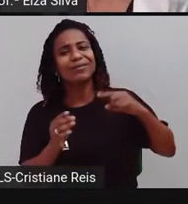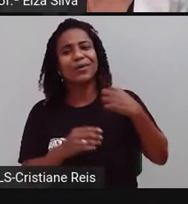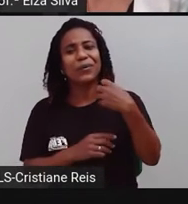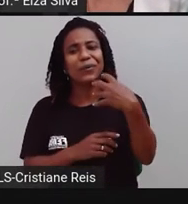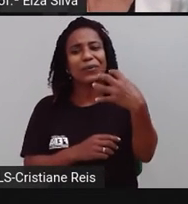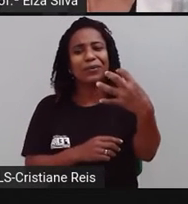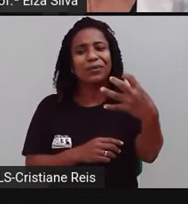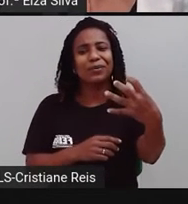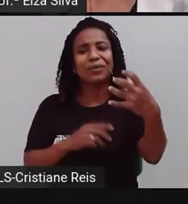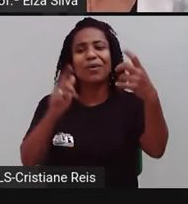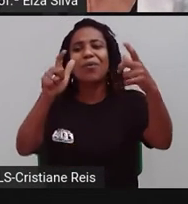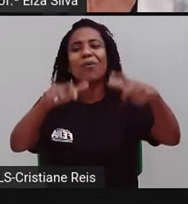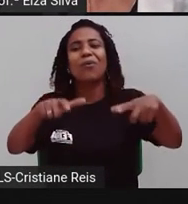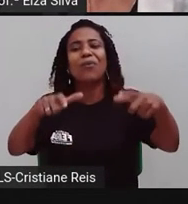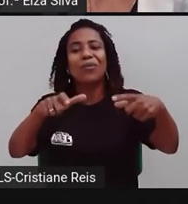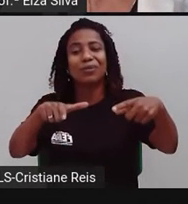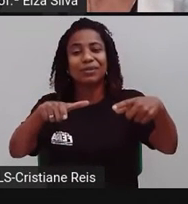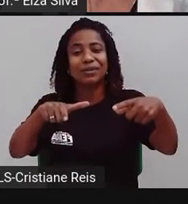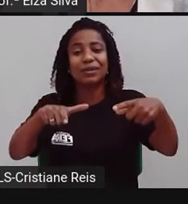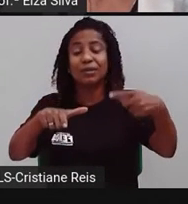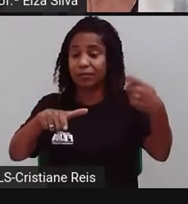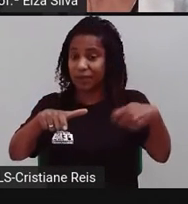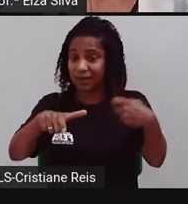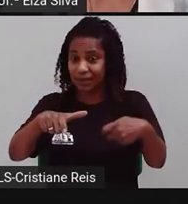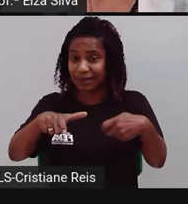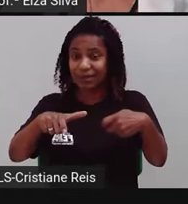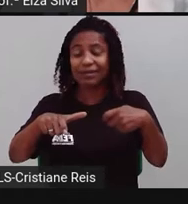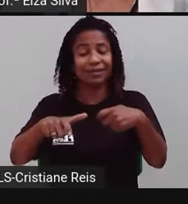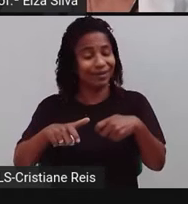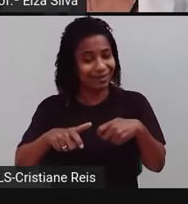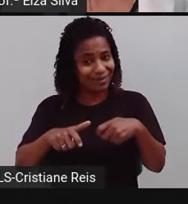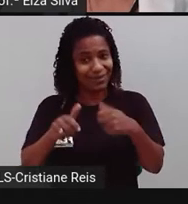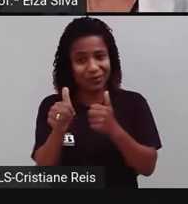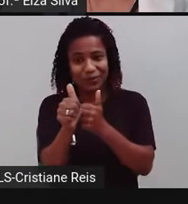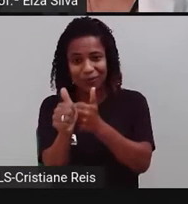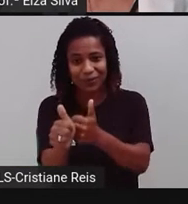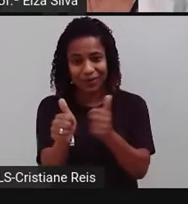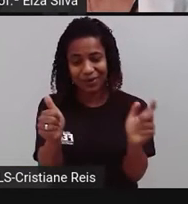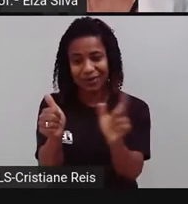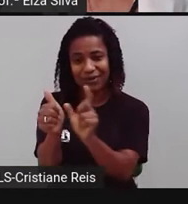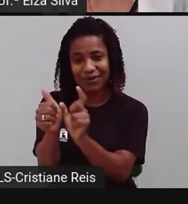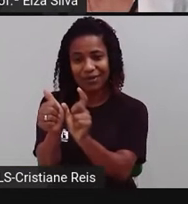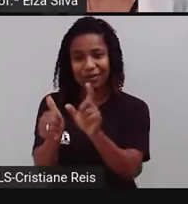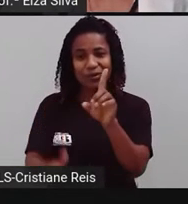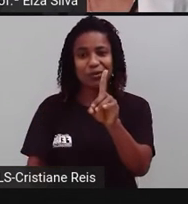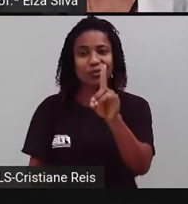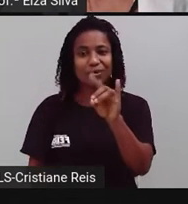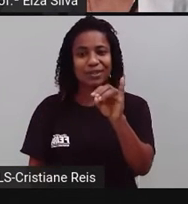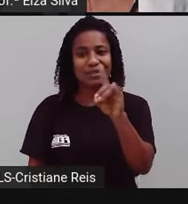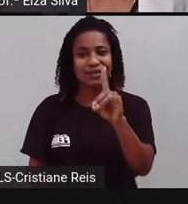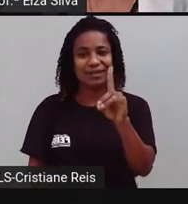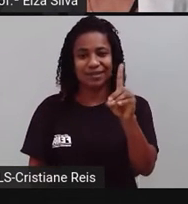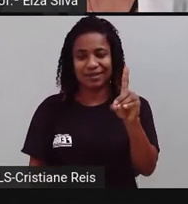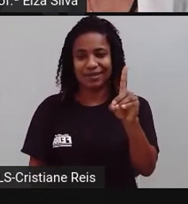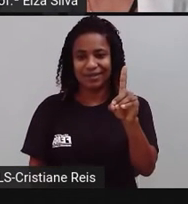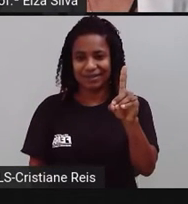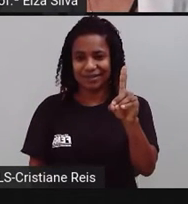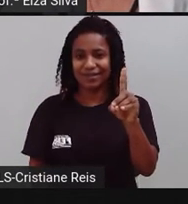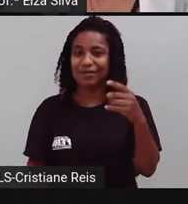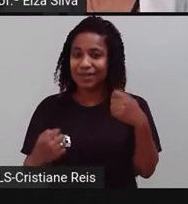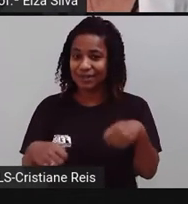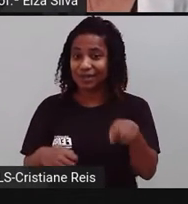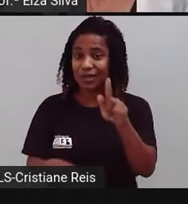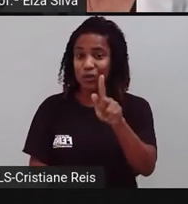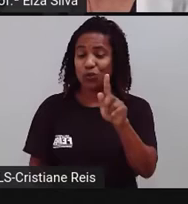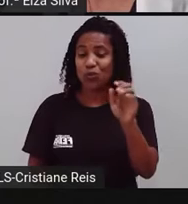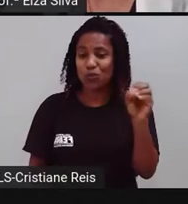que eu fizer isso em inglês, eu tenho que usar o auxiliar did. Did you go? Então, o